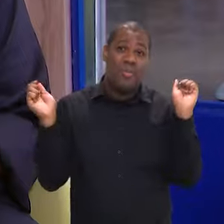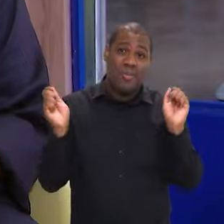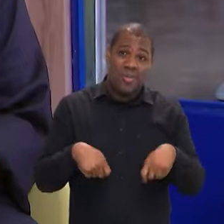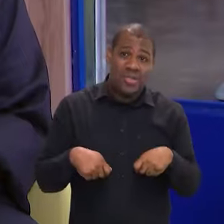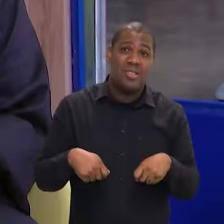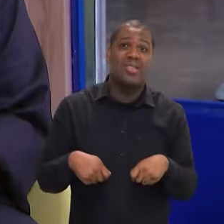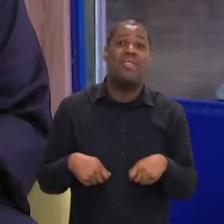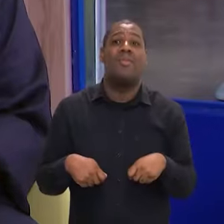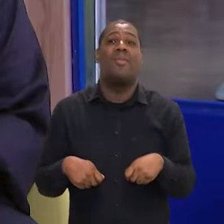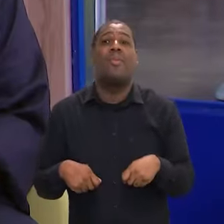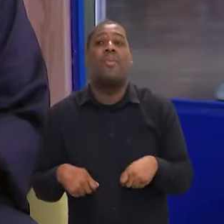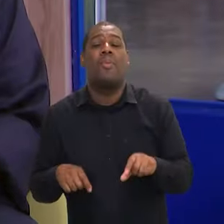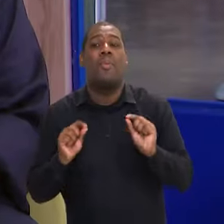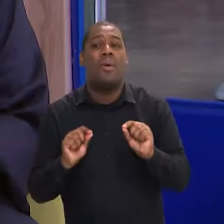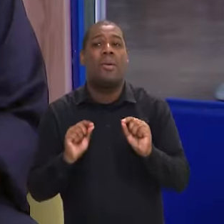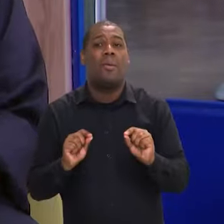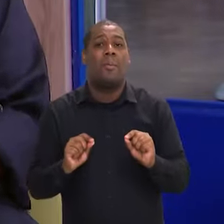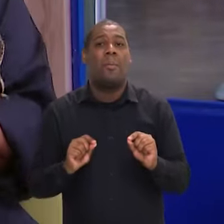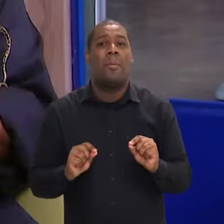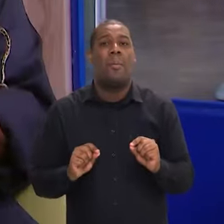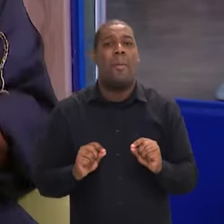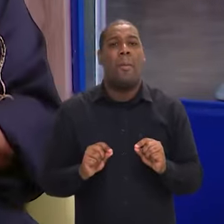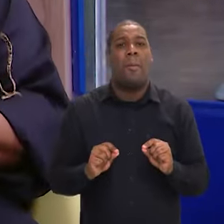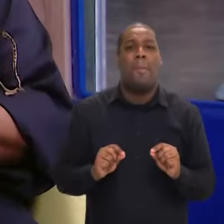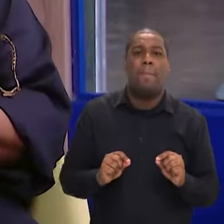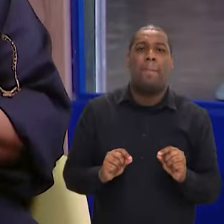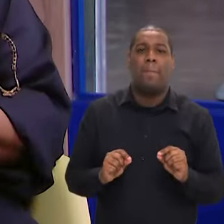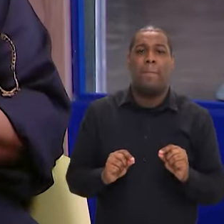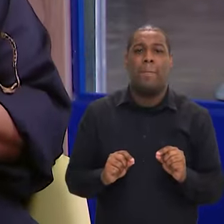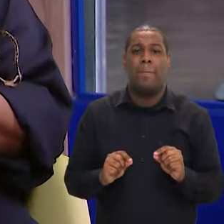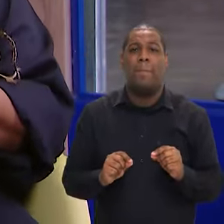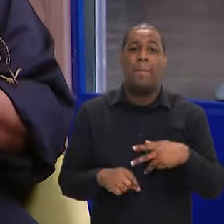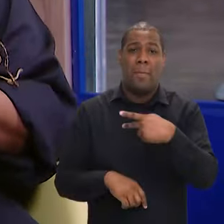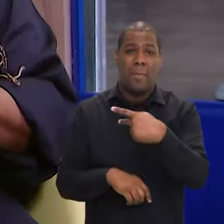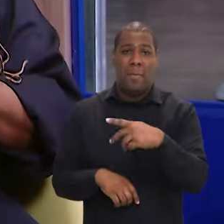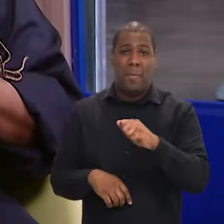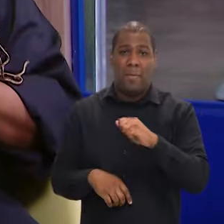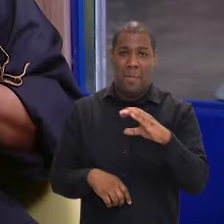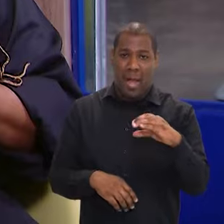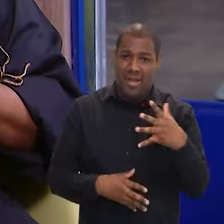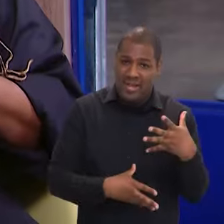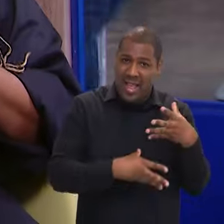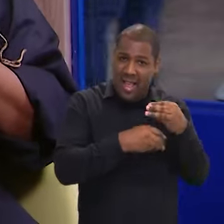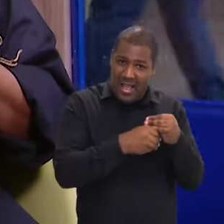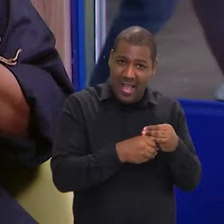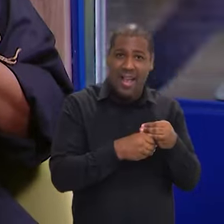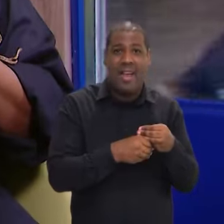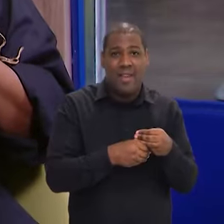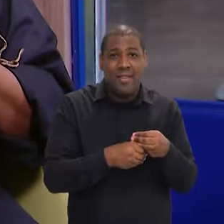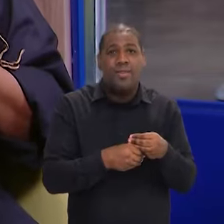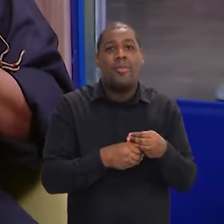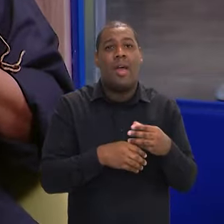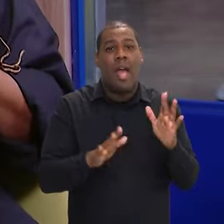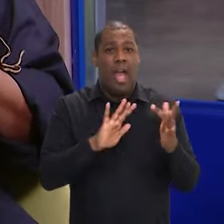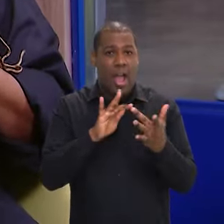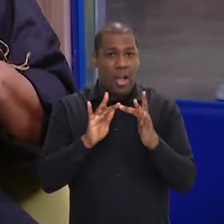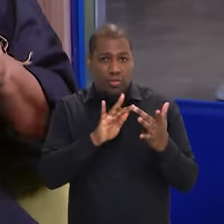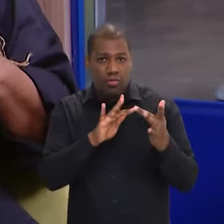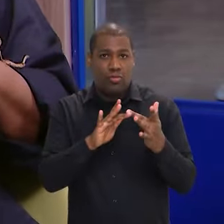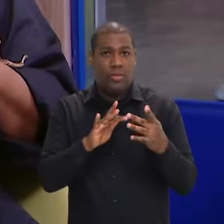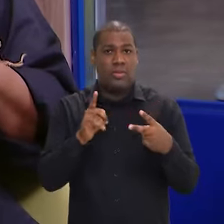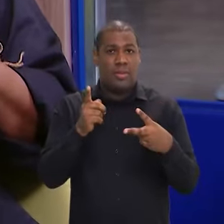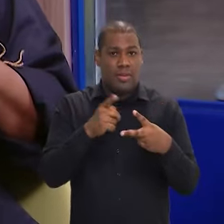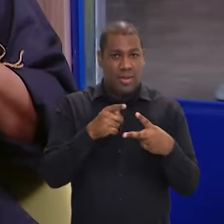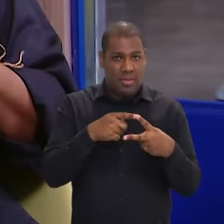uma possibilidade muito maior de acontecimento porque nós já temos que foi incluído no PAC uma das duas ações do Ministério da